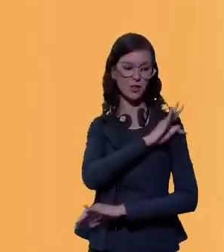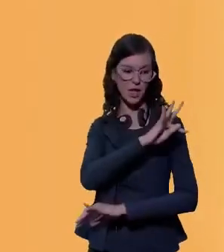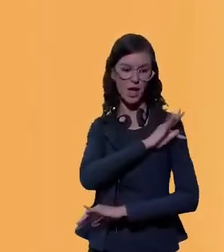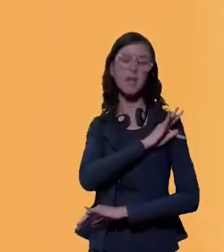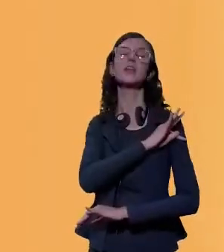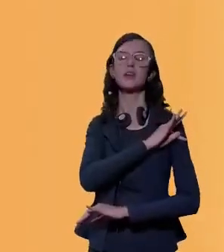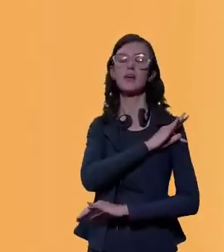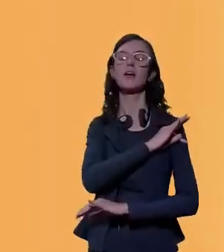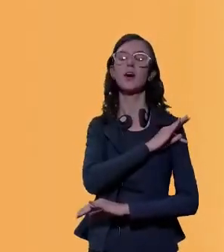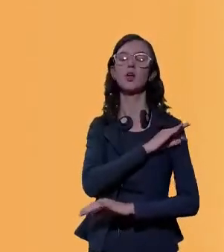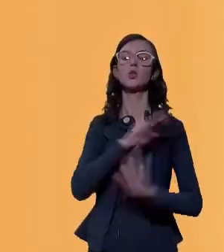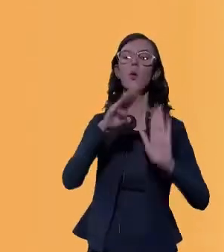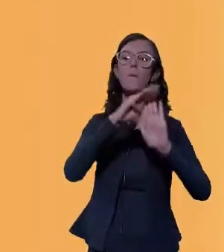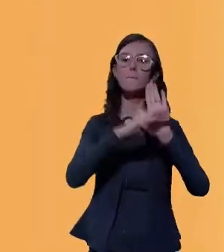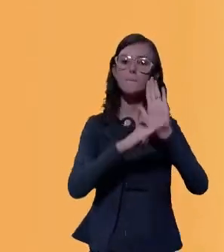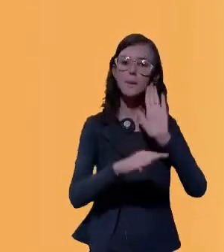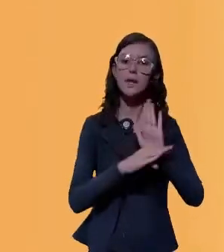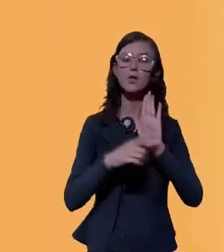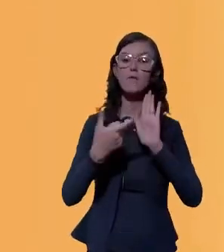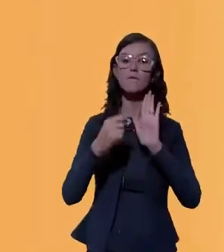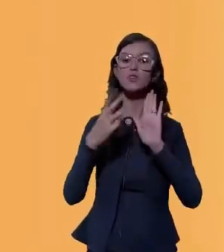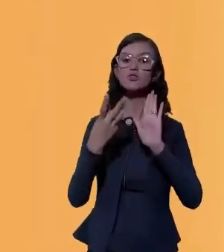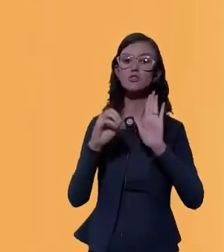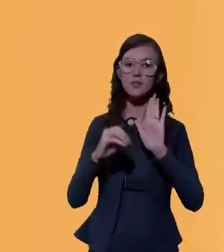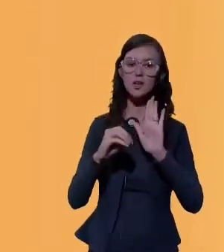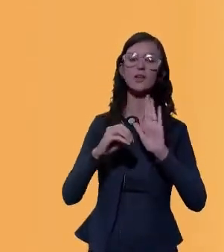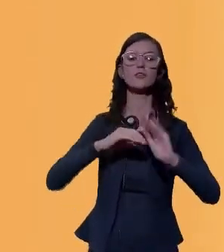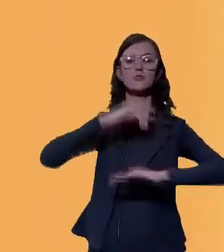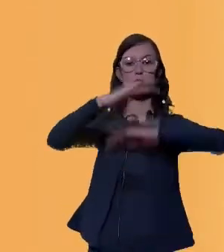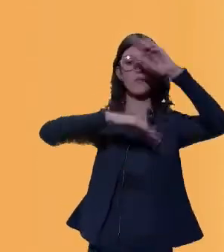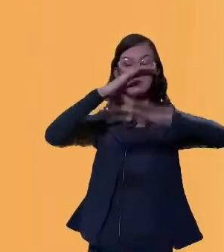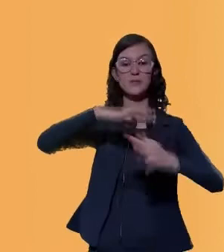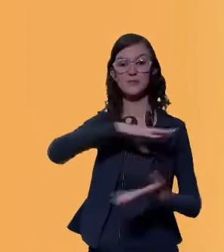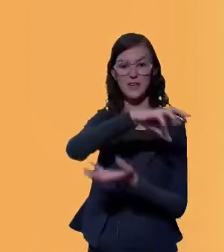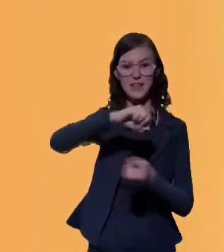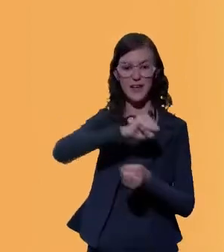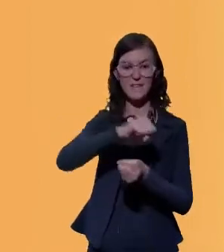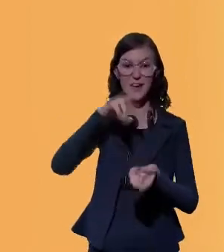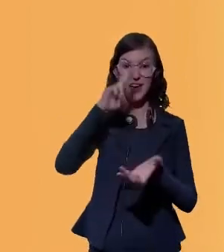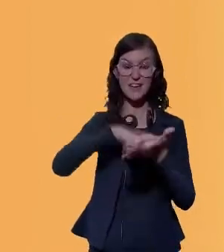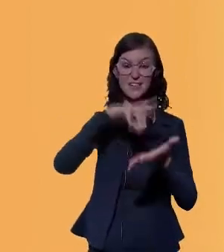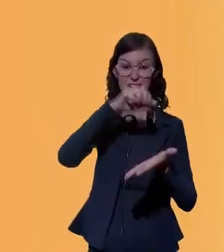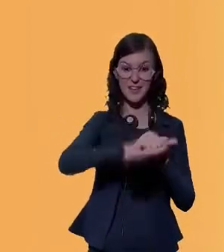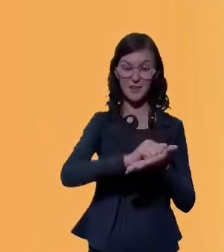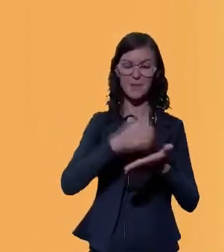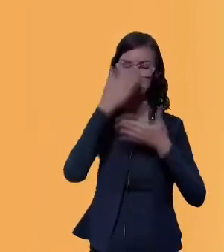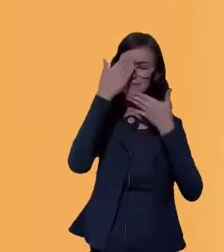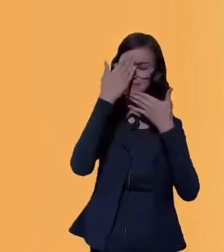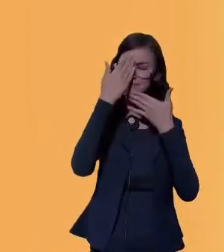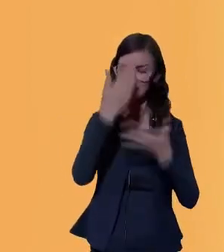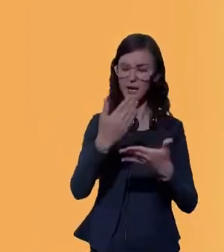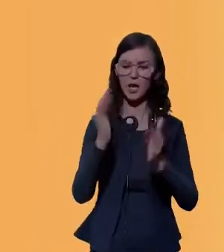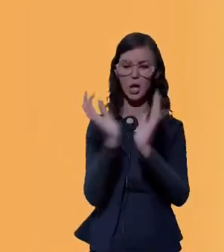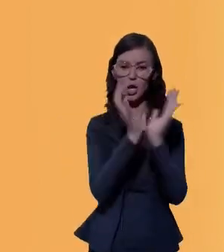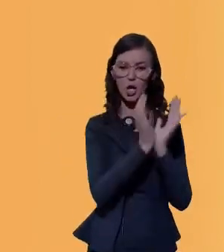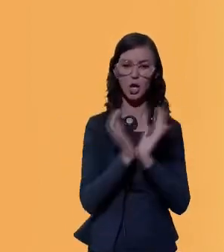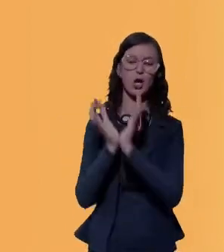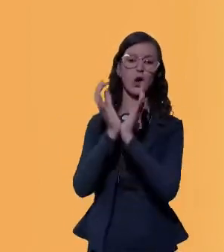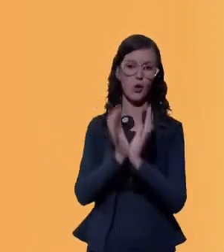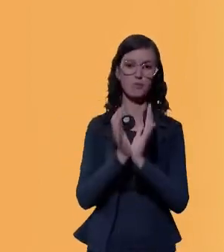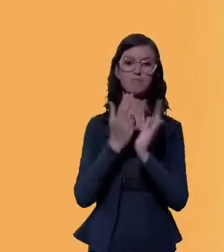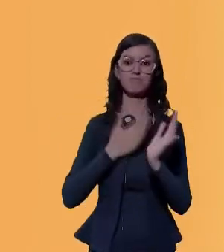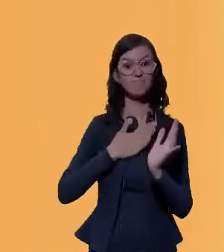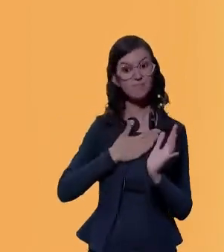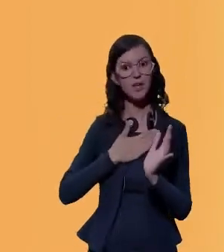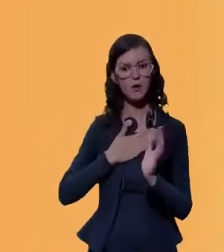BDE 2030 de desenvolvimento sustentável. Eu gostaria também de registrar o meu agradecimento aos membros da minha equipe e reconhecer a